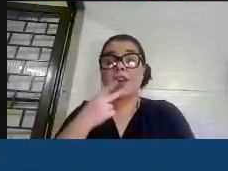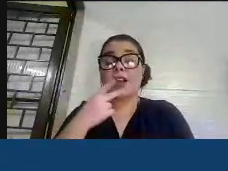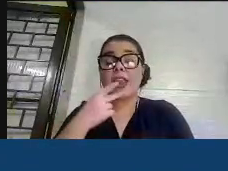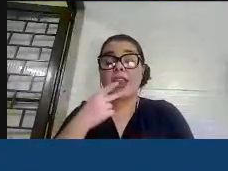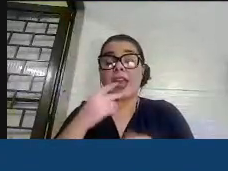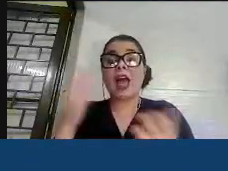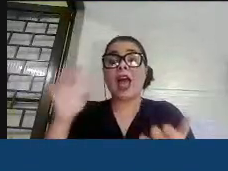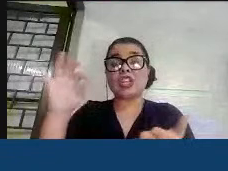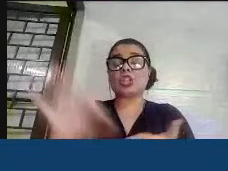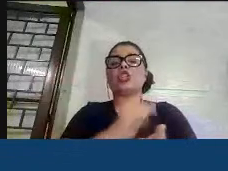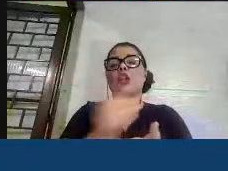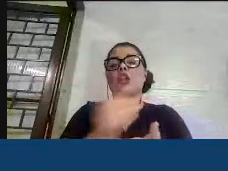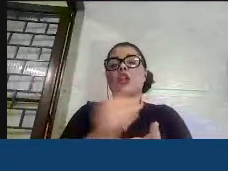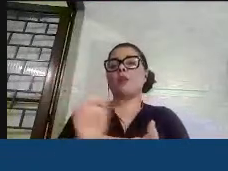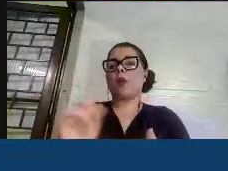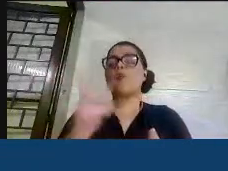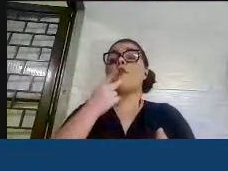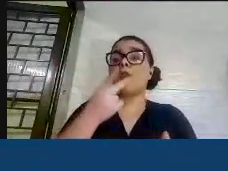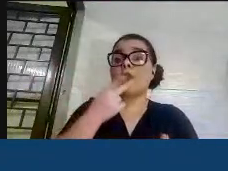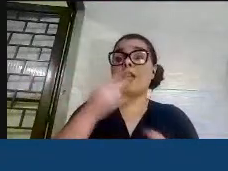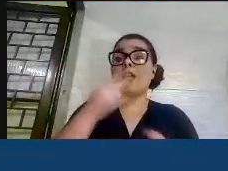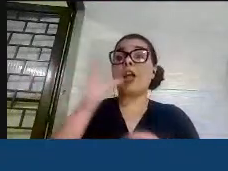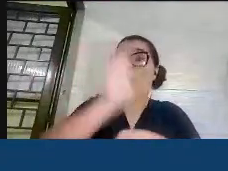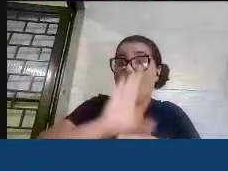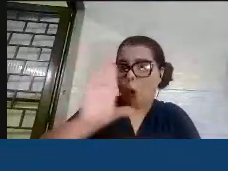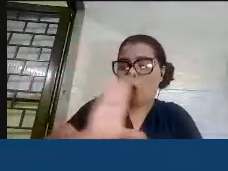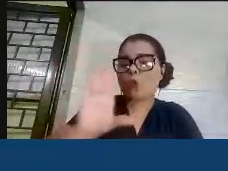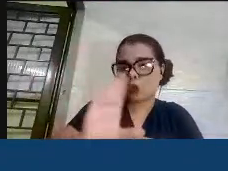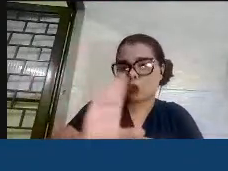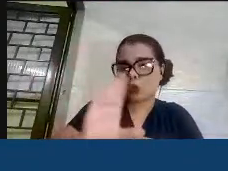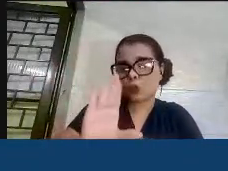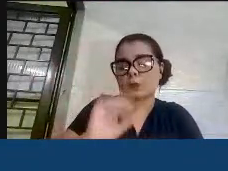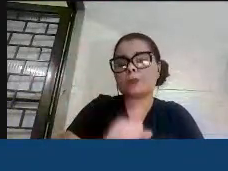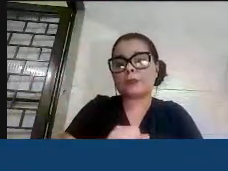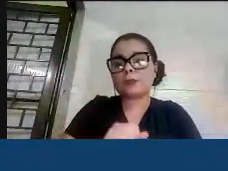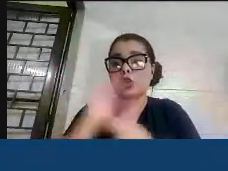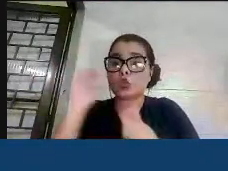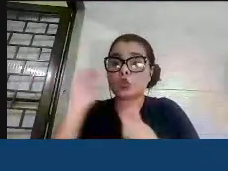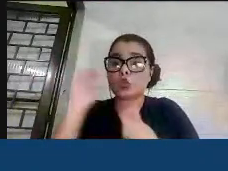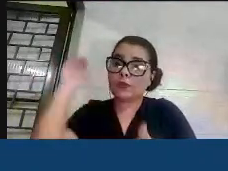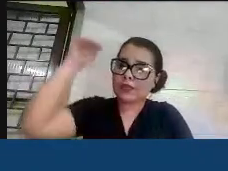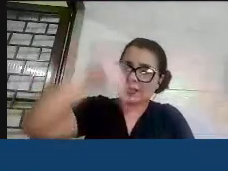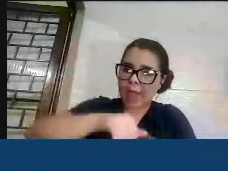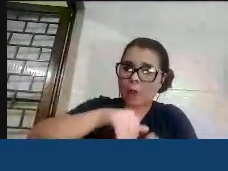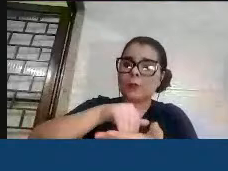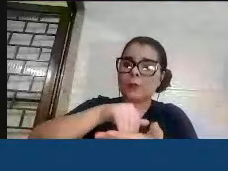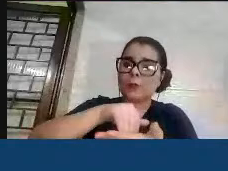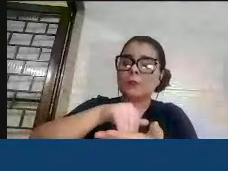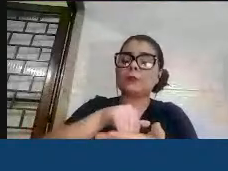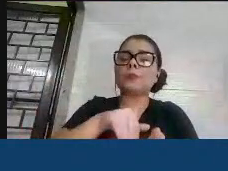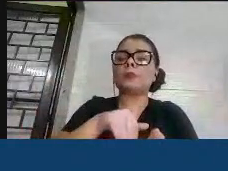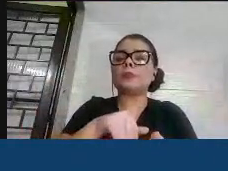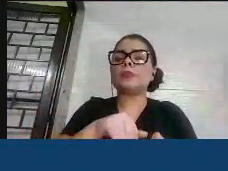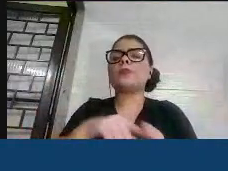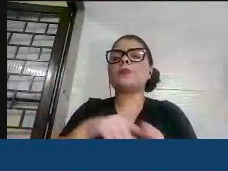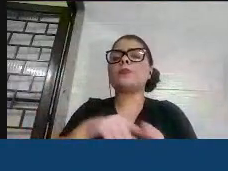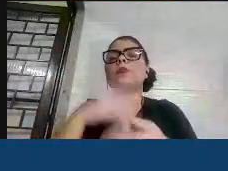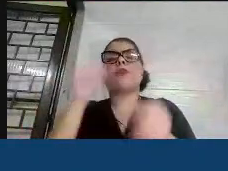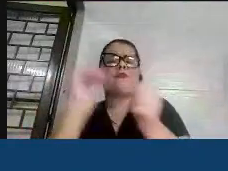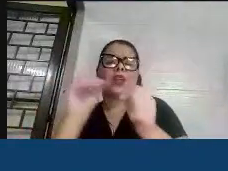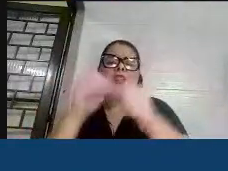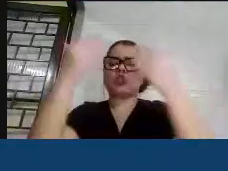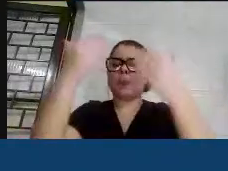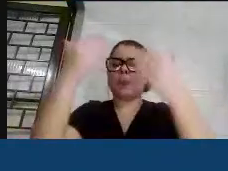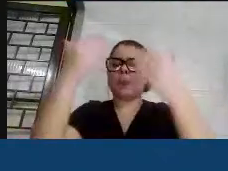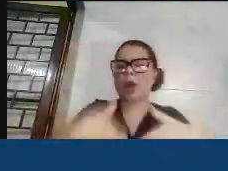nível do curso por geral, num geral. No final, quando a gente fez os simulados, a gente